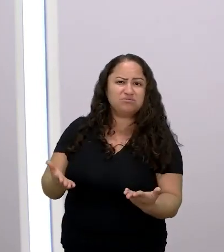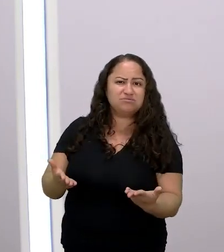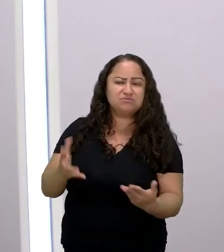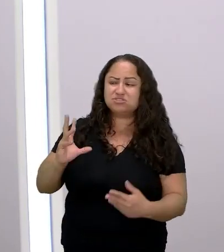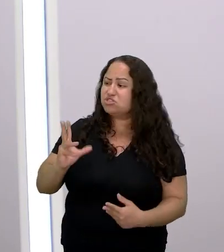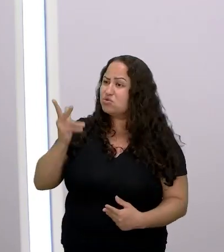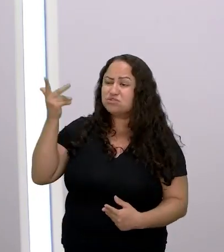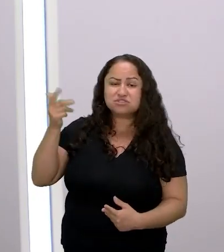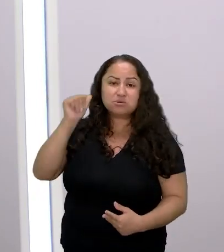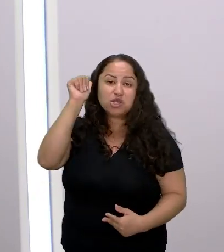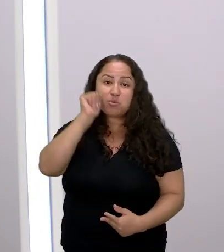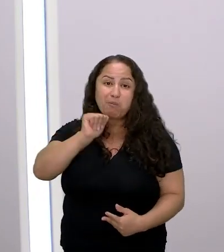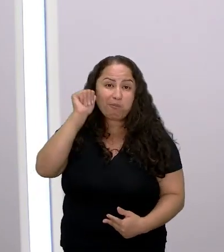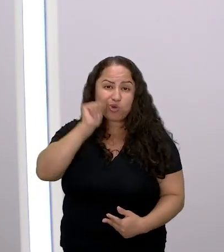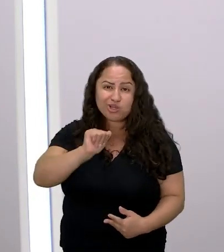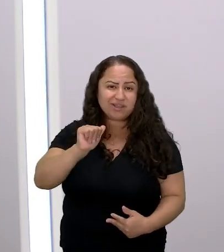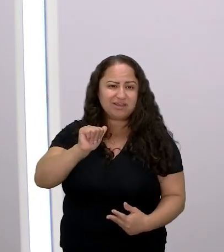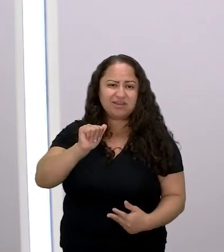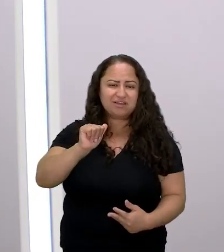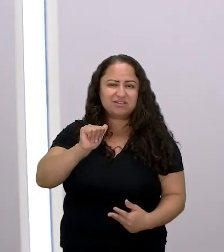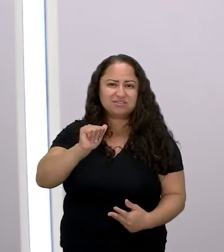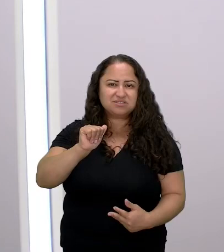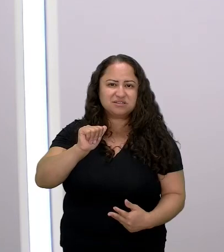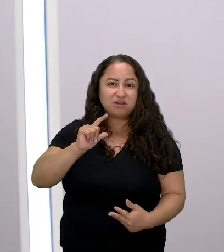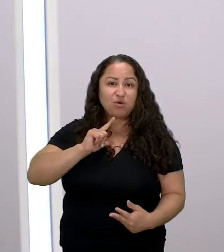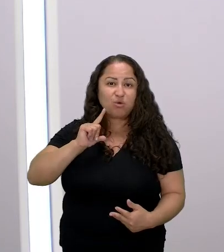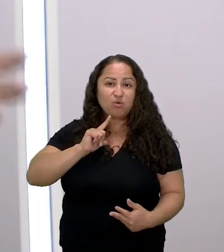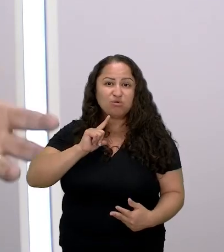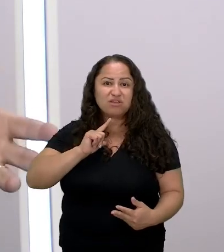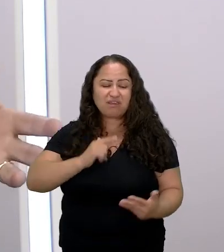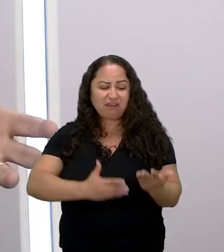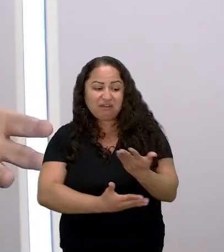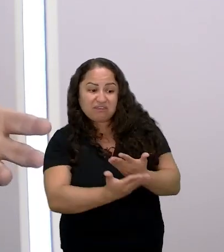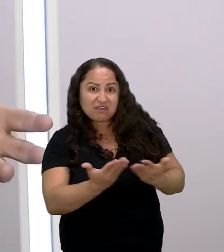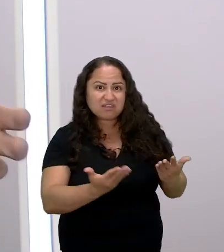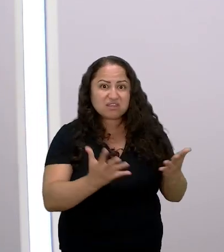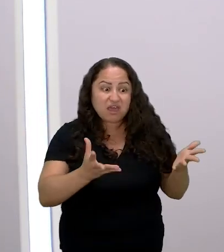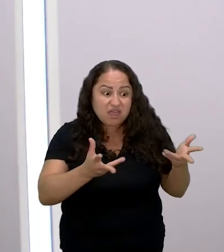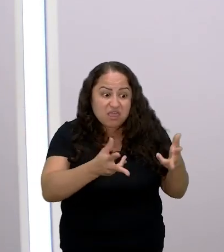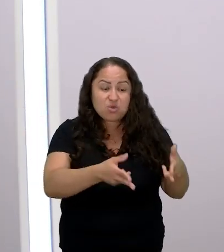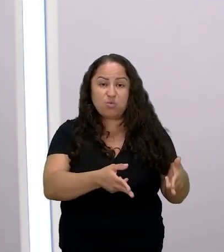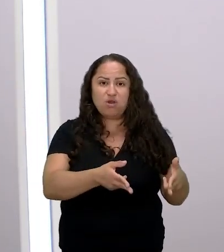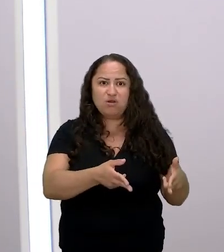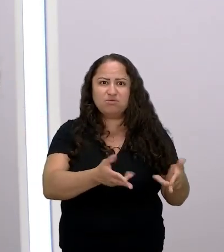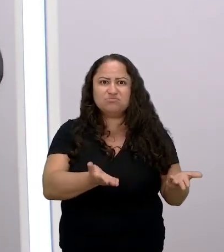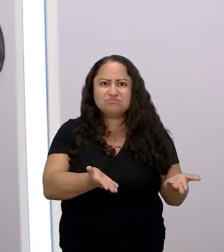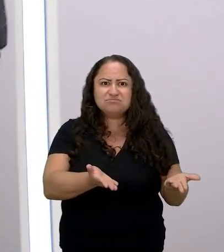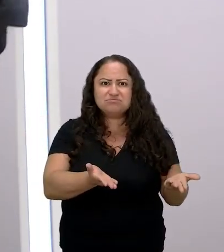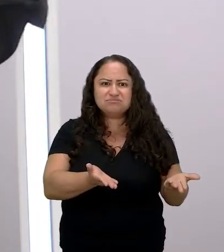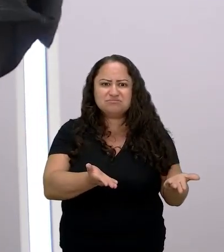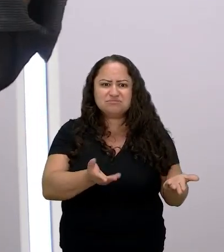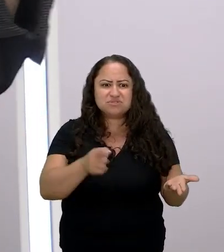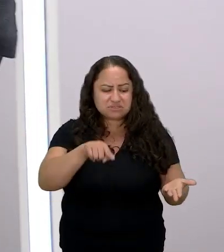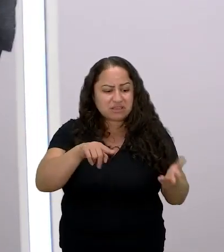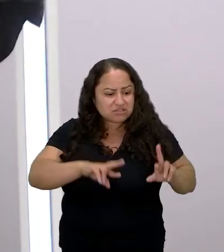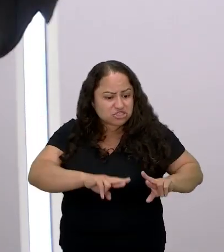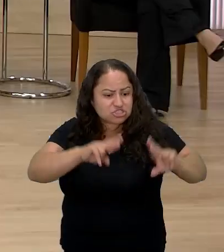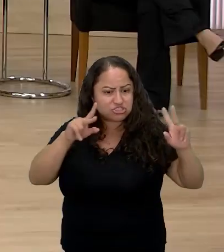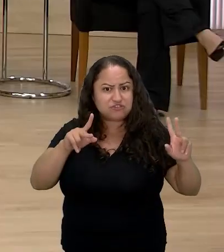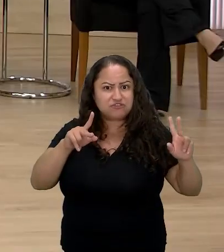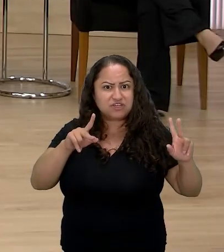mulheres sendo tratadas da mesma forma é óbvio que tem uma diferença de